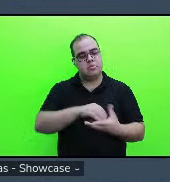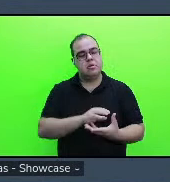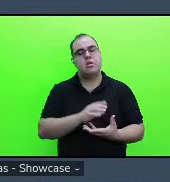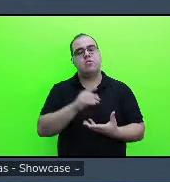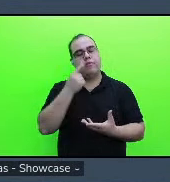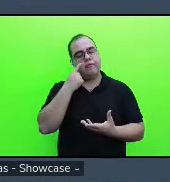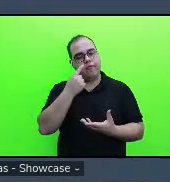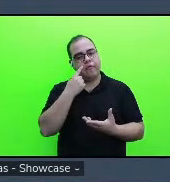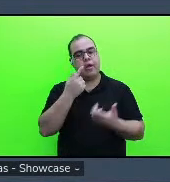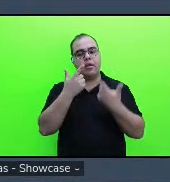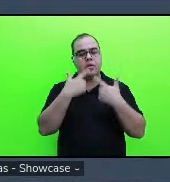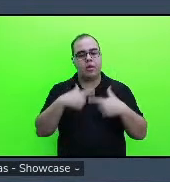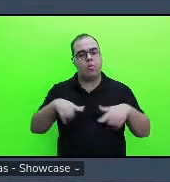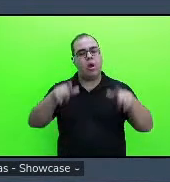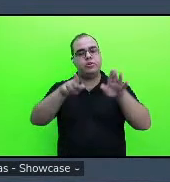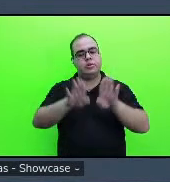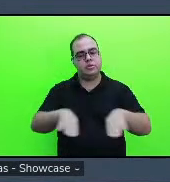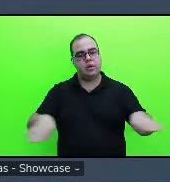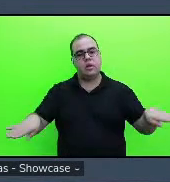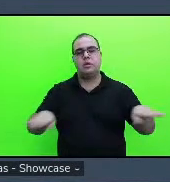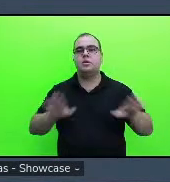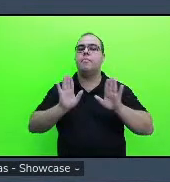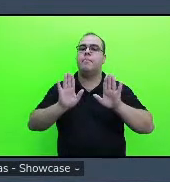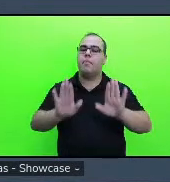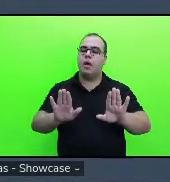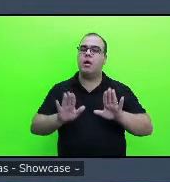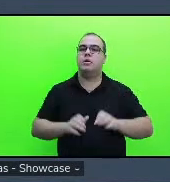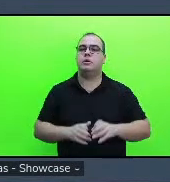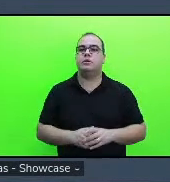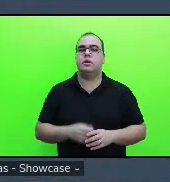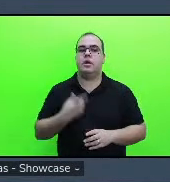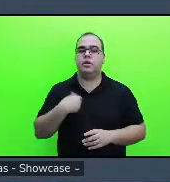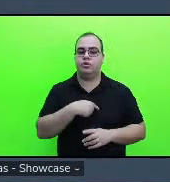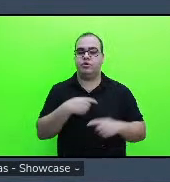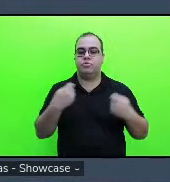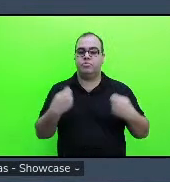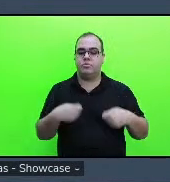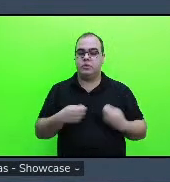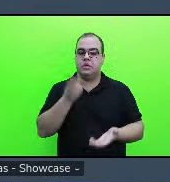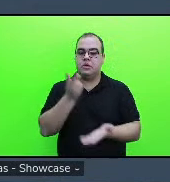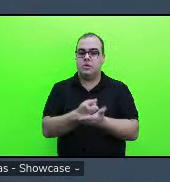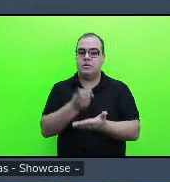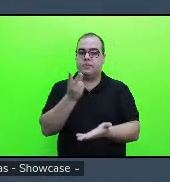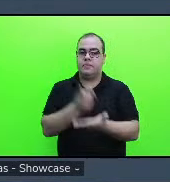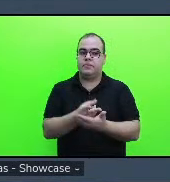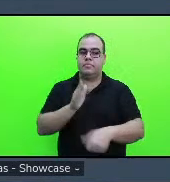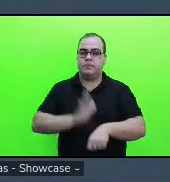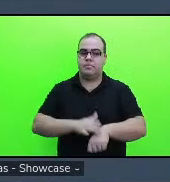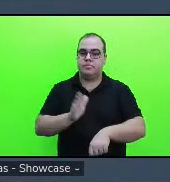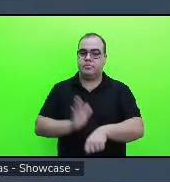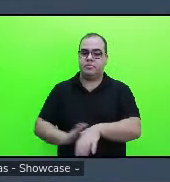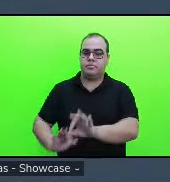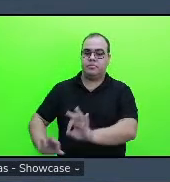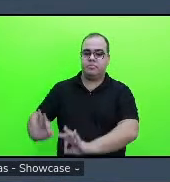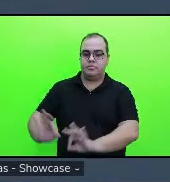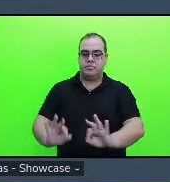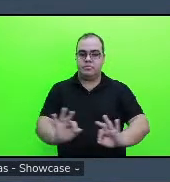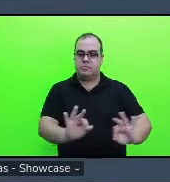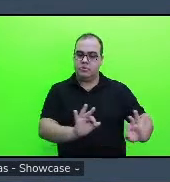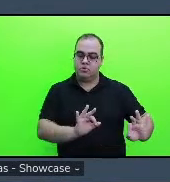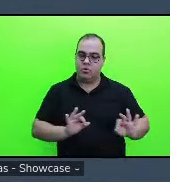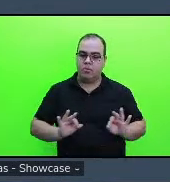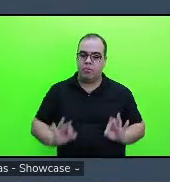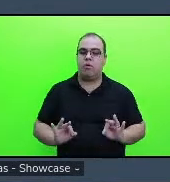das crianças mas para isso a gente tem sempre que ter um planejamento fundamentado planejamento